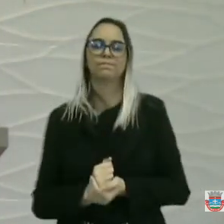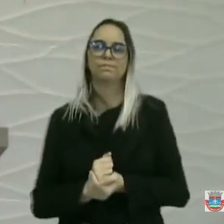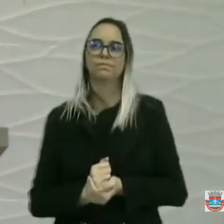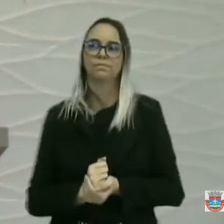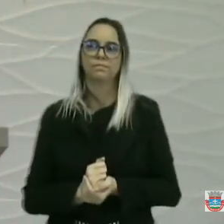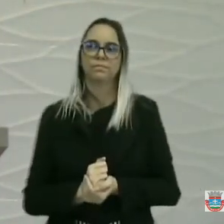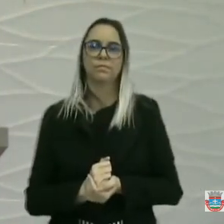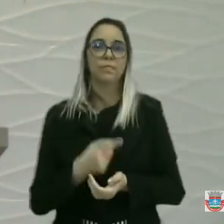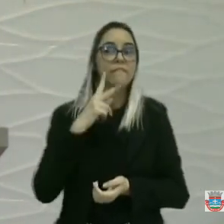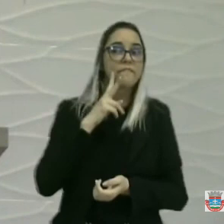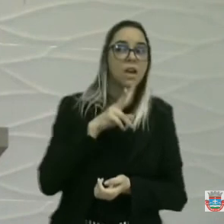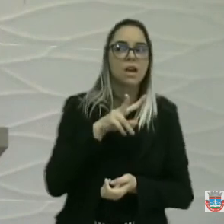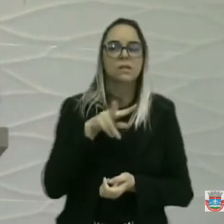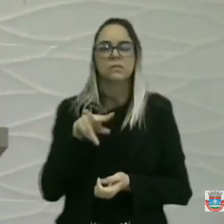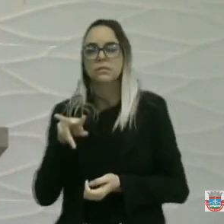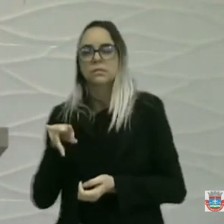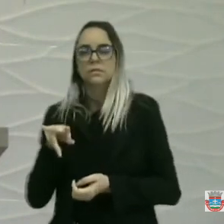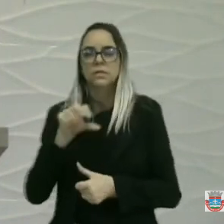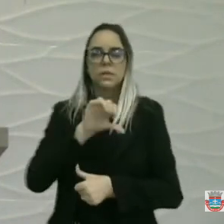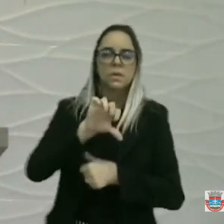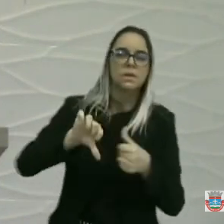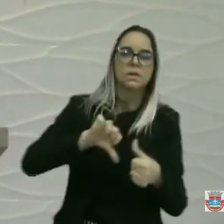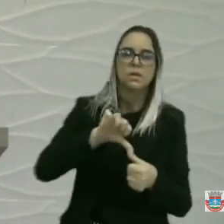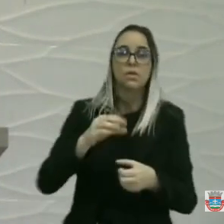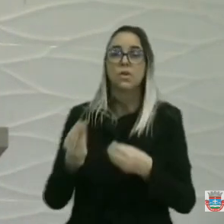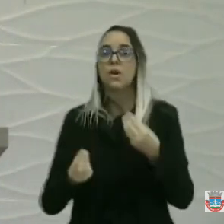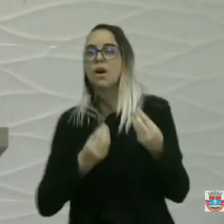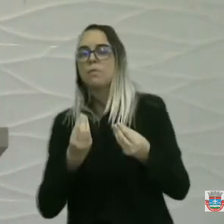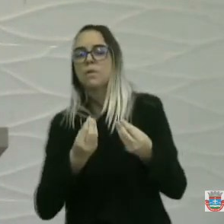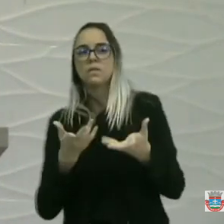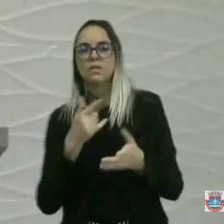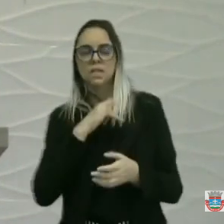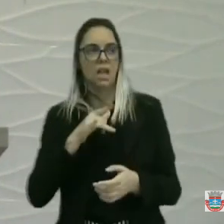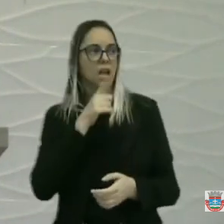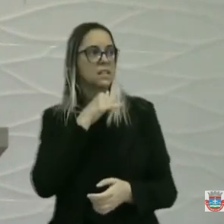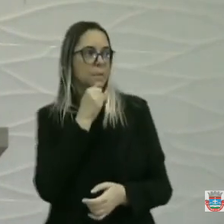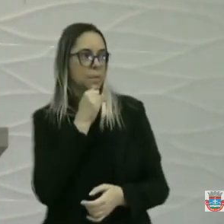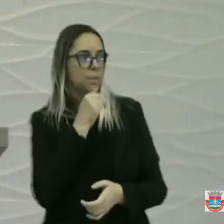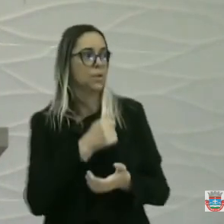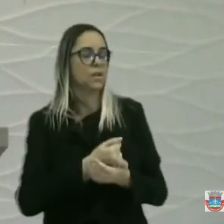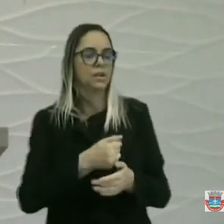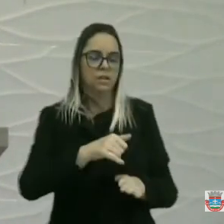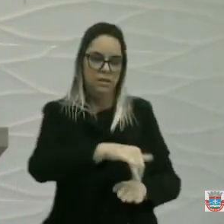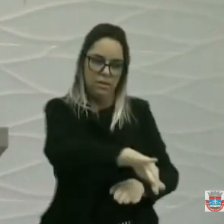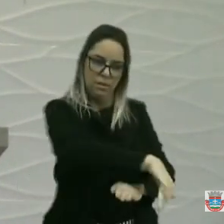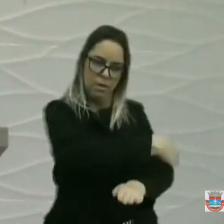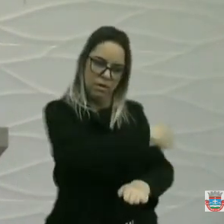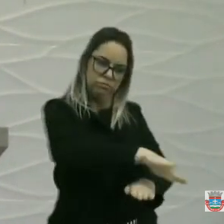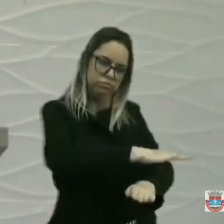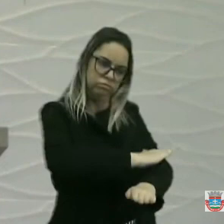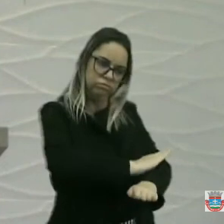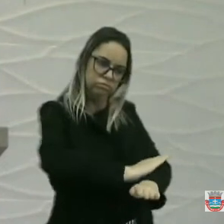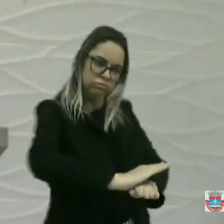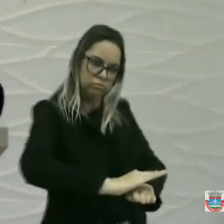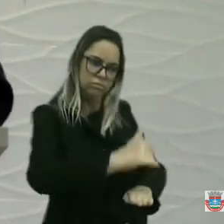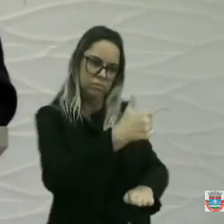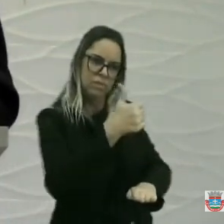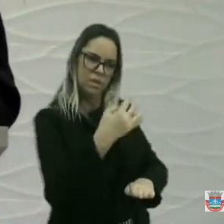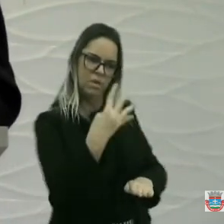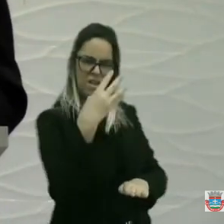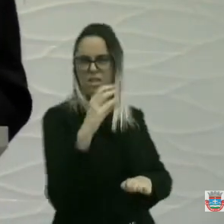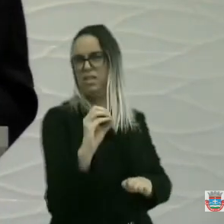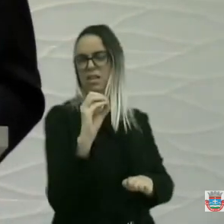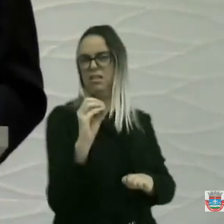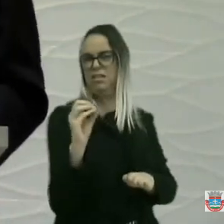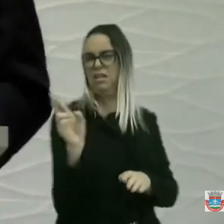Veja que mudança. Uma mudança que tinha uma usina de assalto. Que foi comprado por 240 mil. E